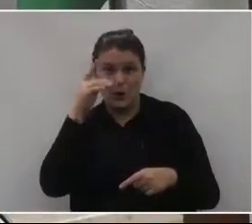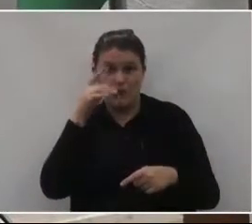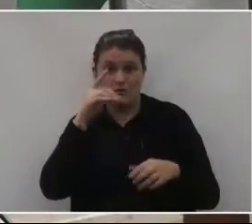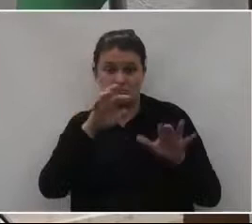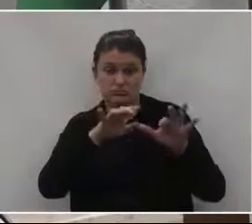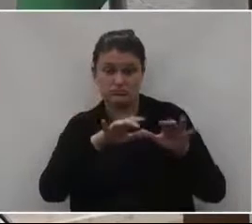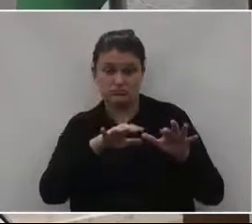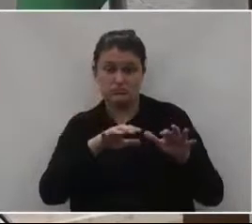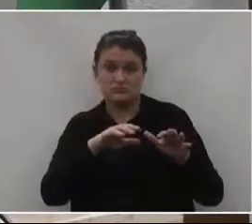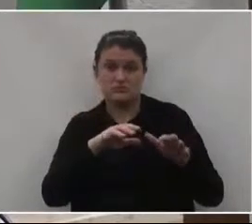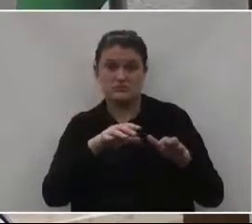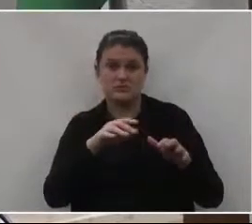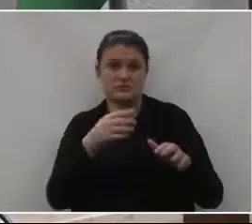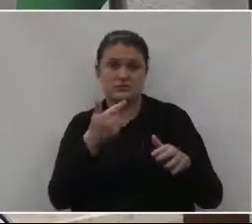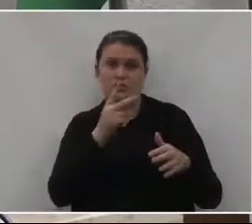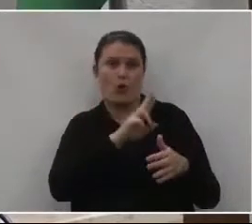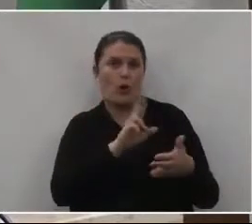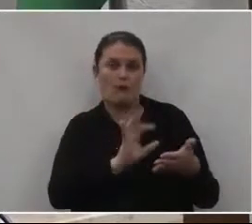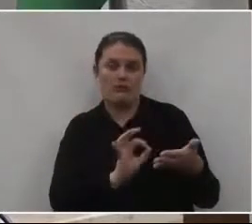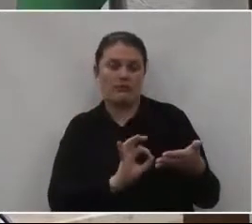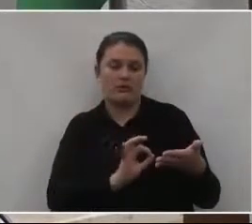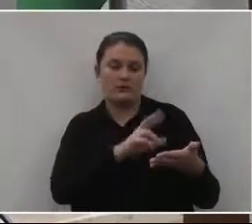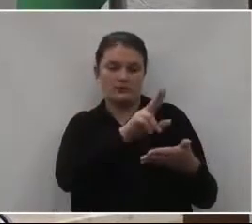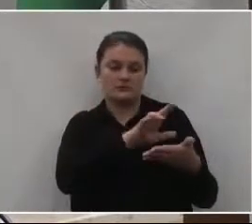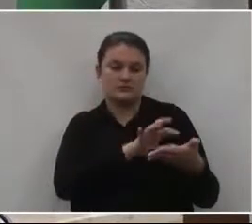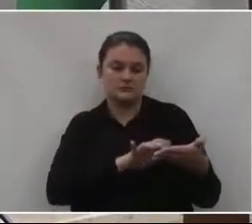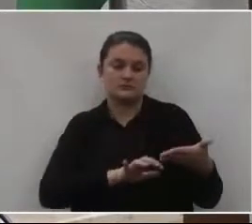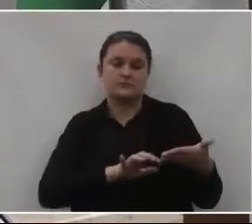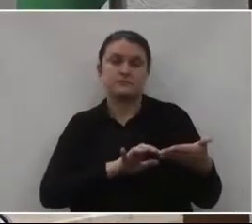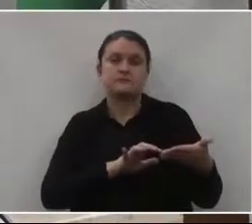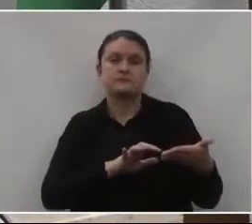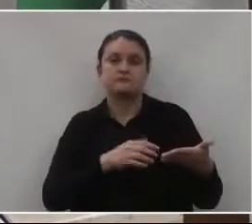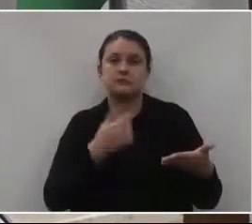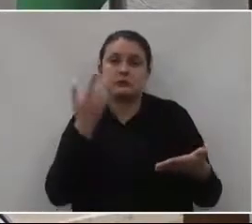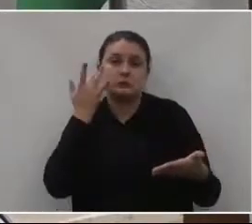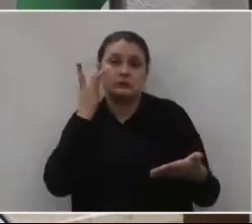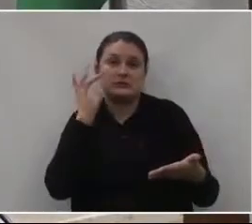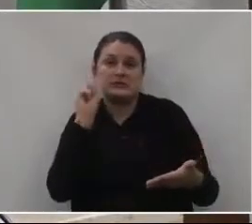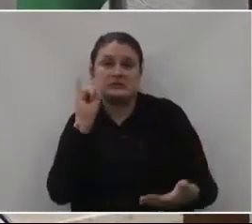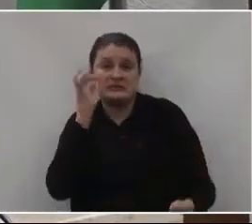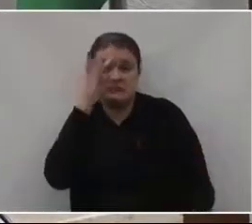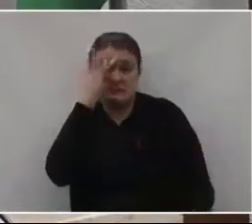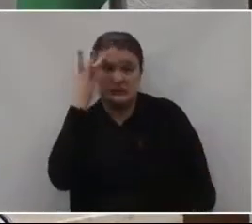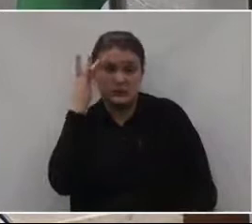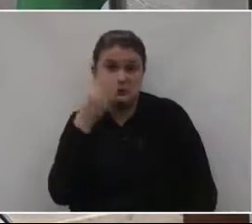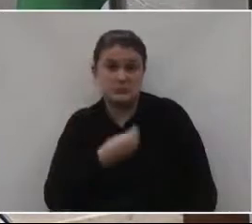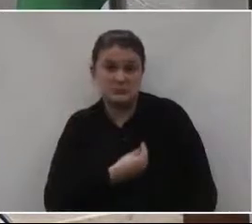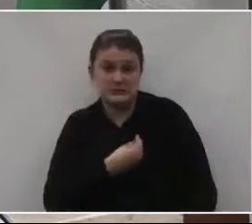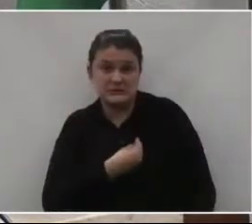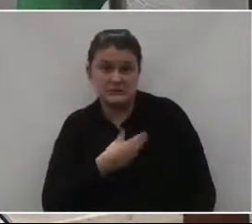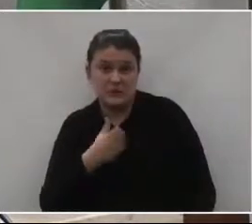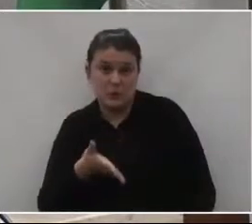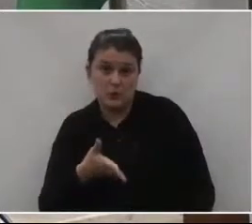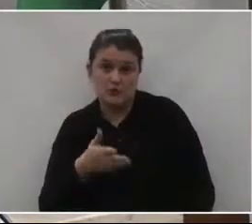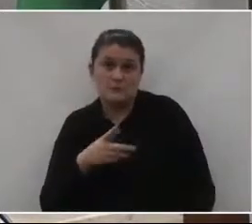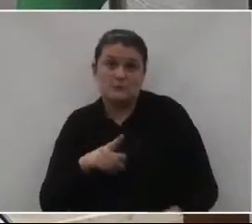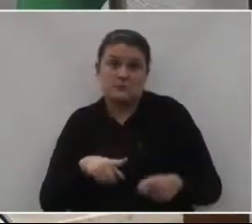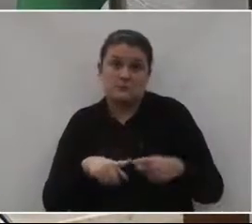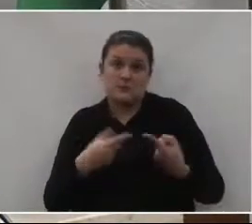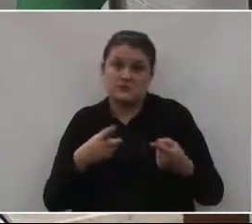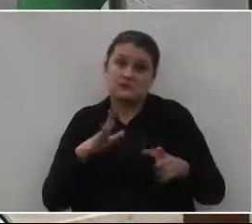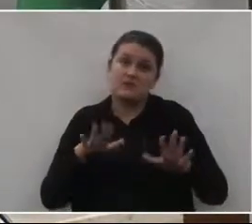está anônima, essa carta. Eu não sei se ela está aqui, alguém presente aqui, mas,